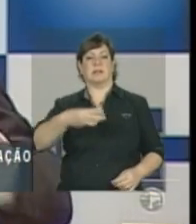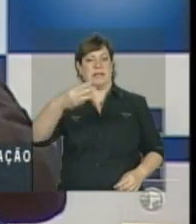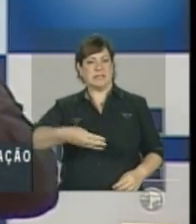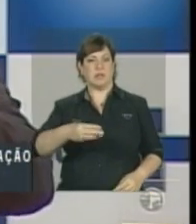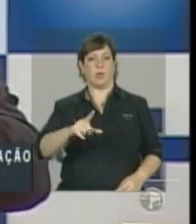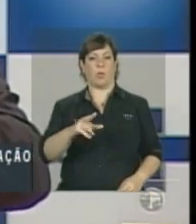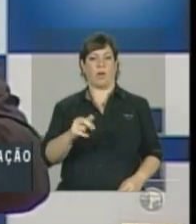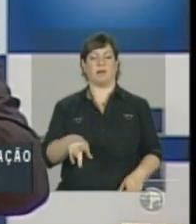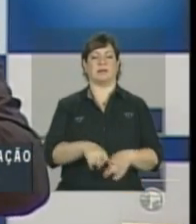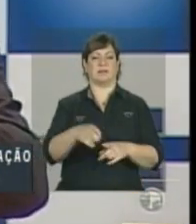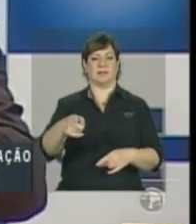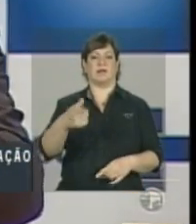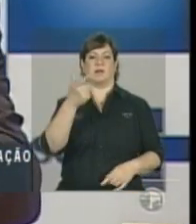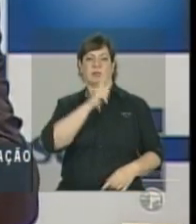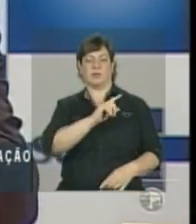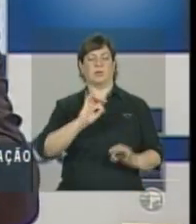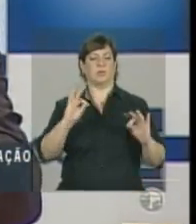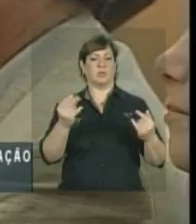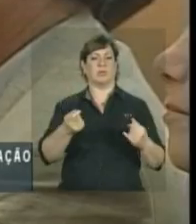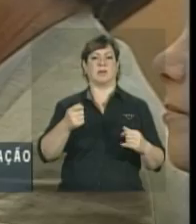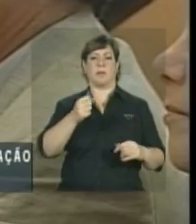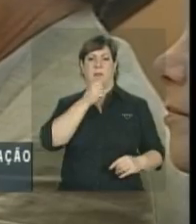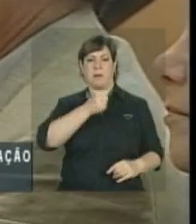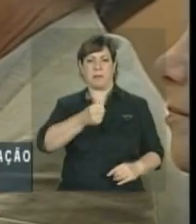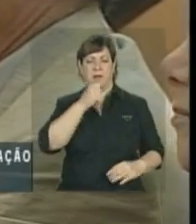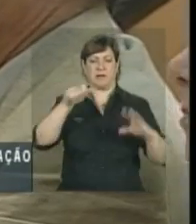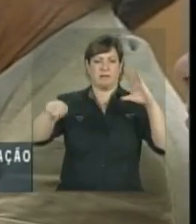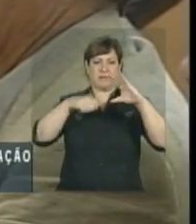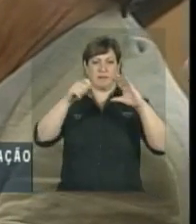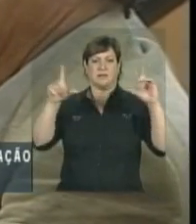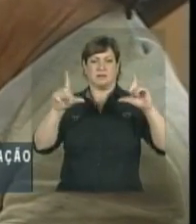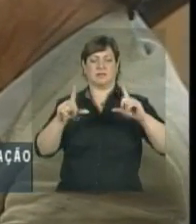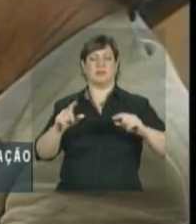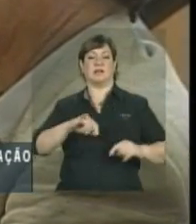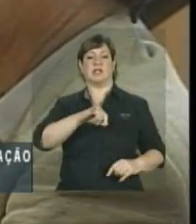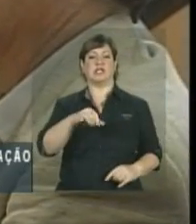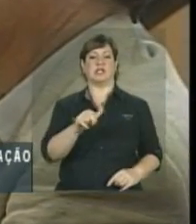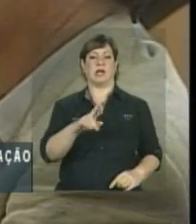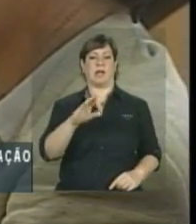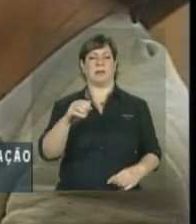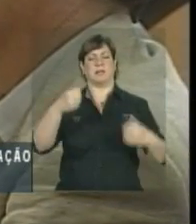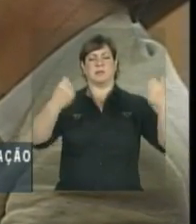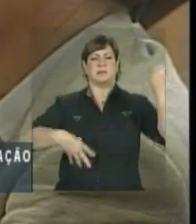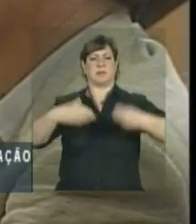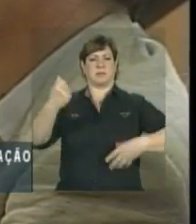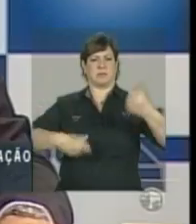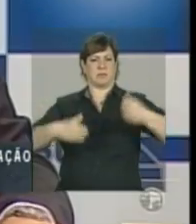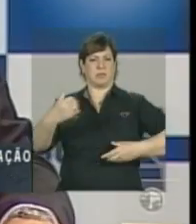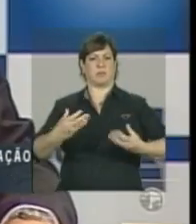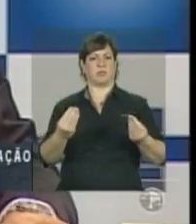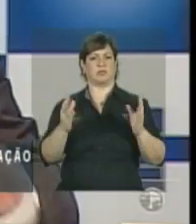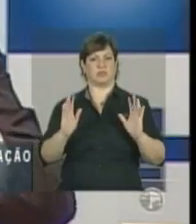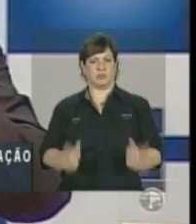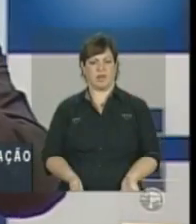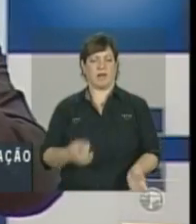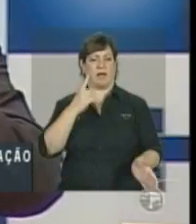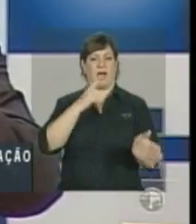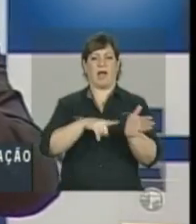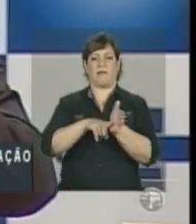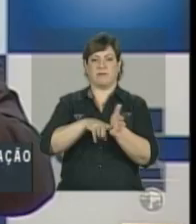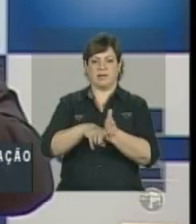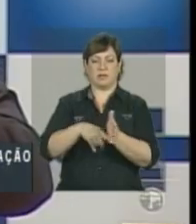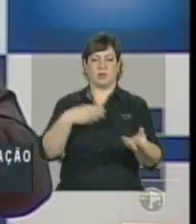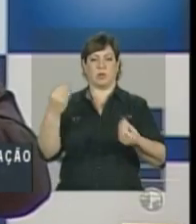Saudar todos que estão aqui. A imprensa, acho que o Jabba já falou bastante detalhadamente a avaliação